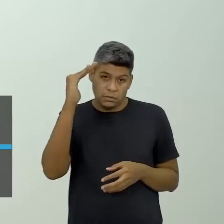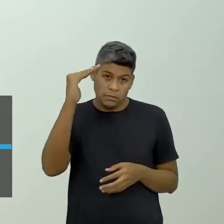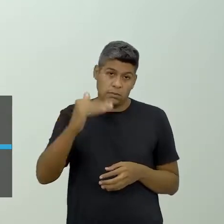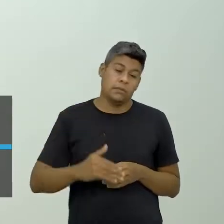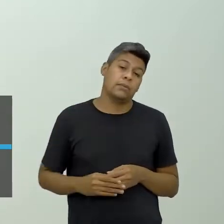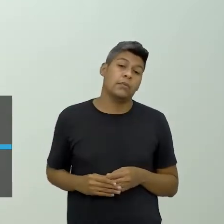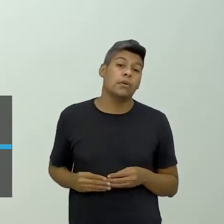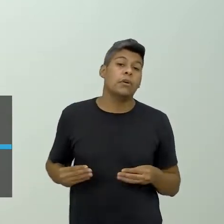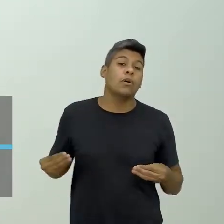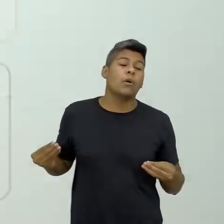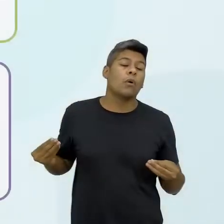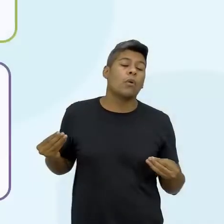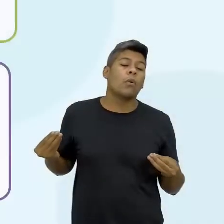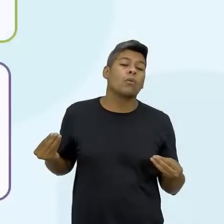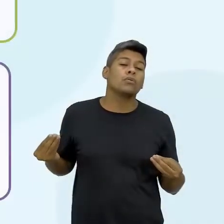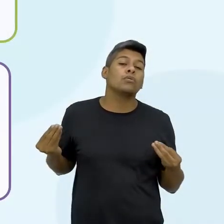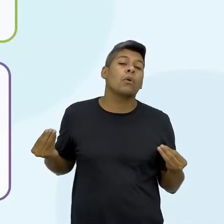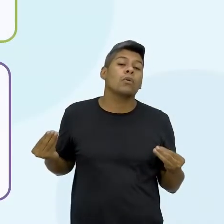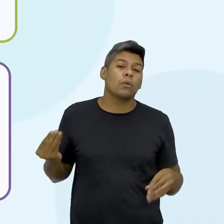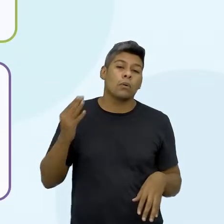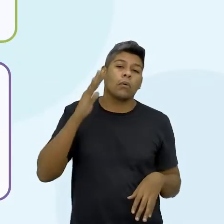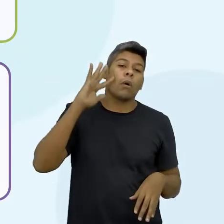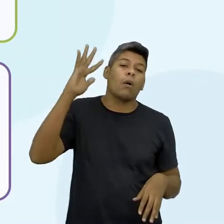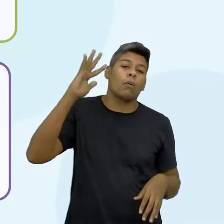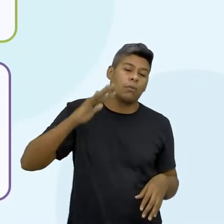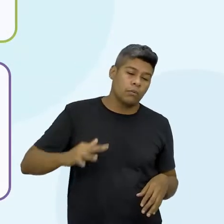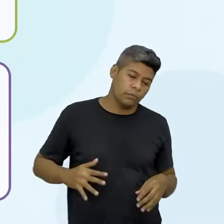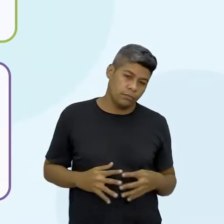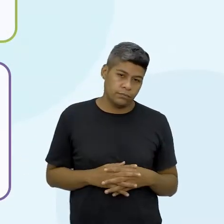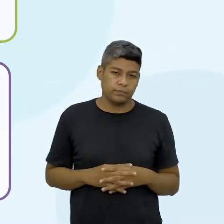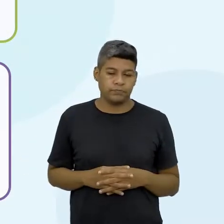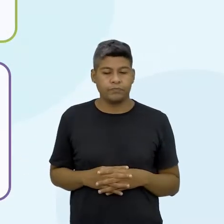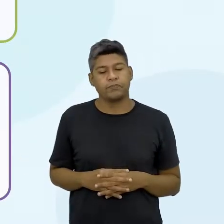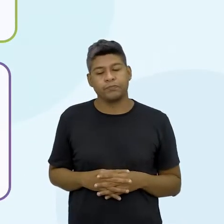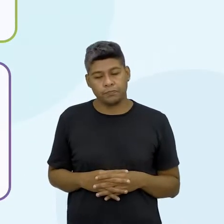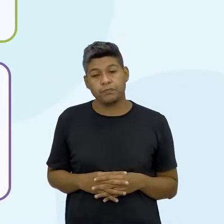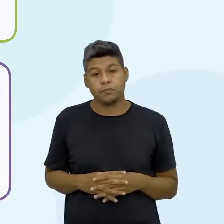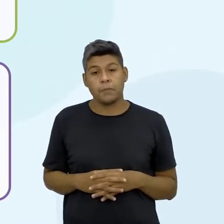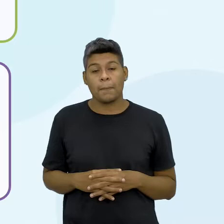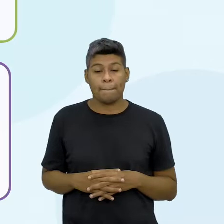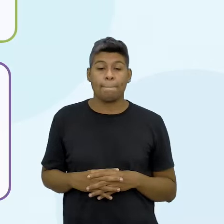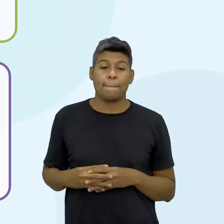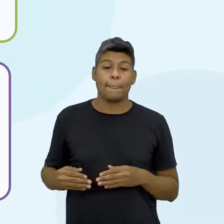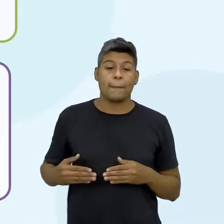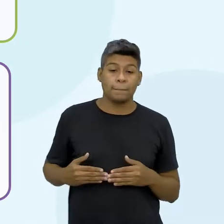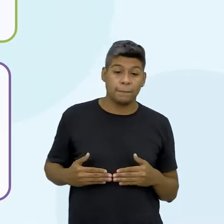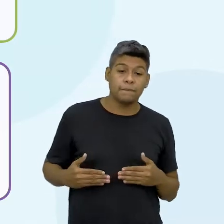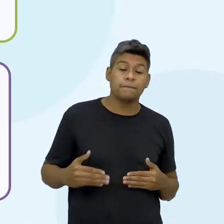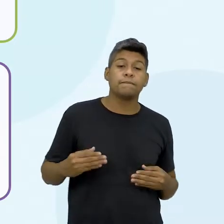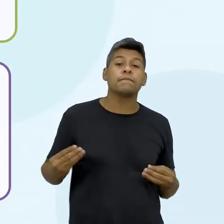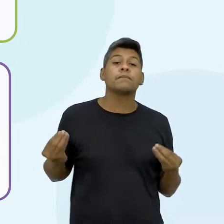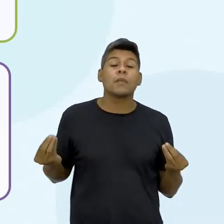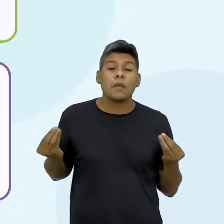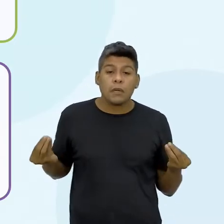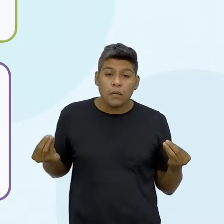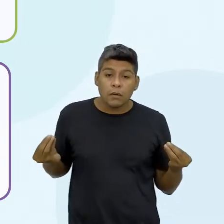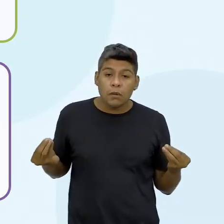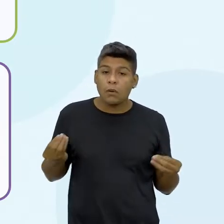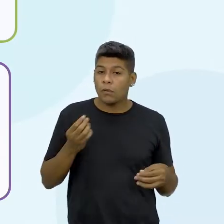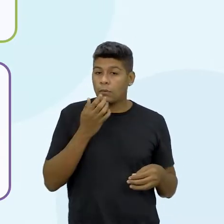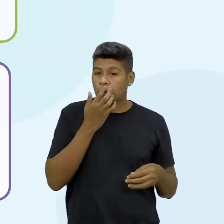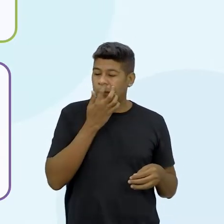Qual o meu sonho? Falamos muito em sonho. E aí o próximo aqui, ó, como,